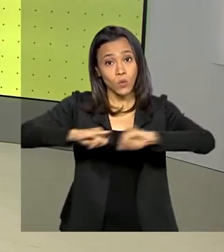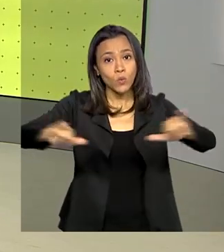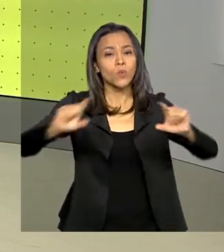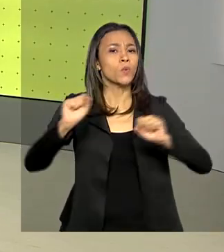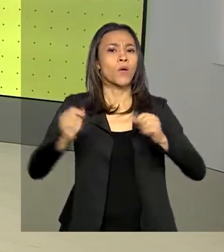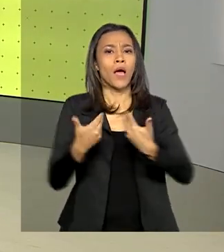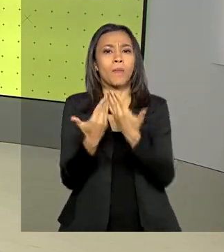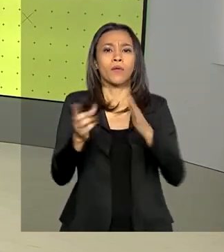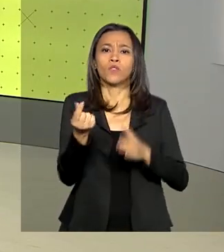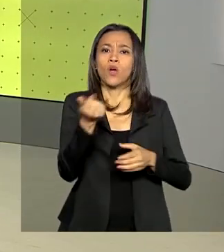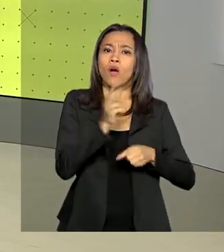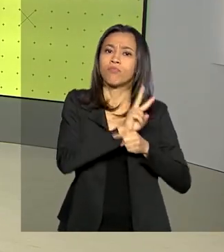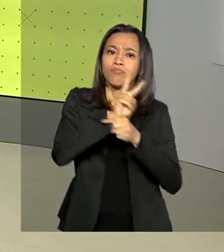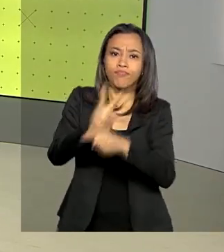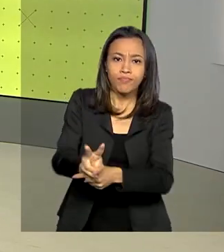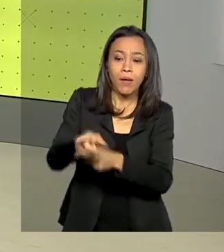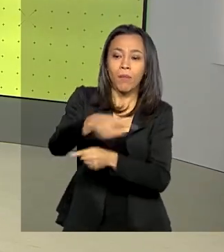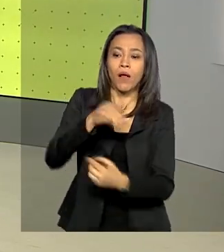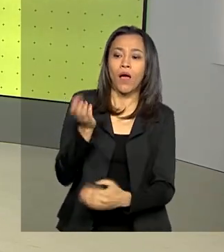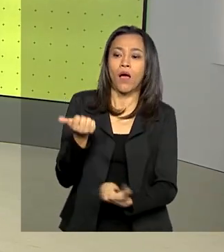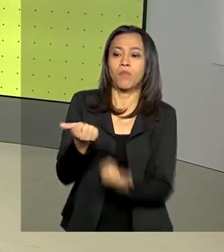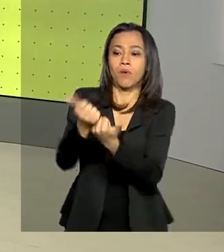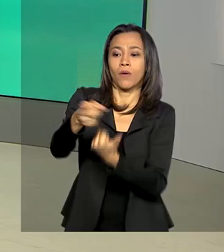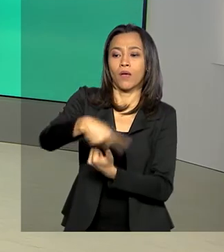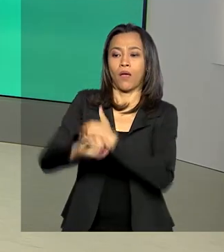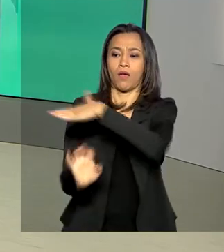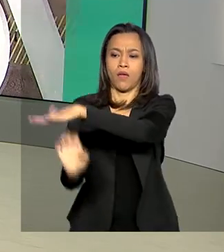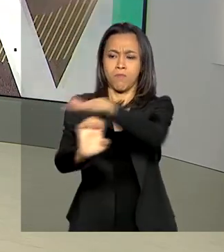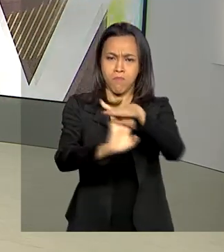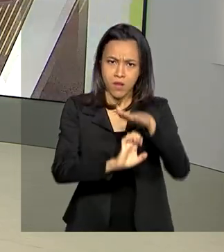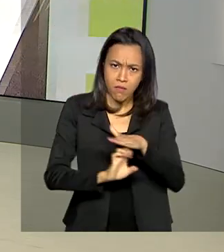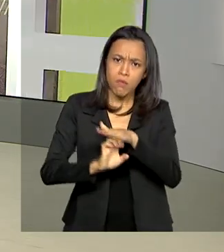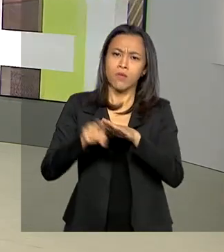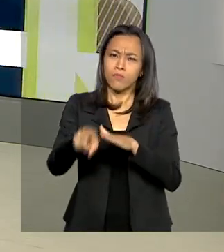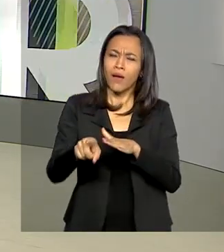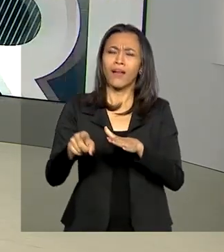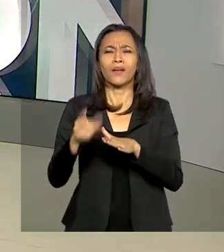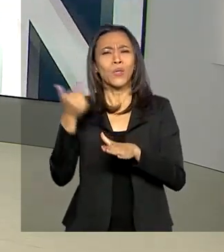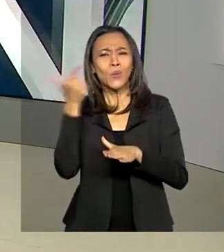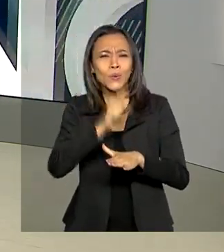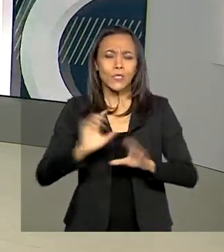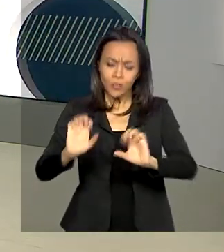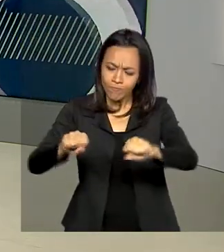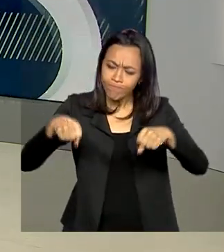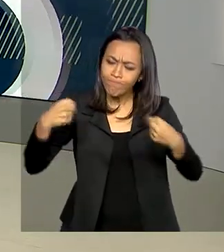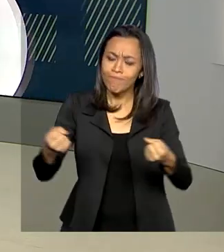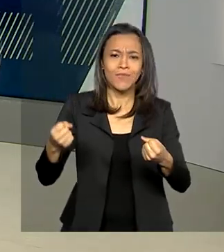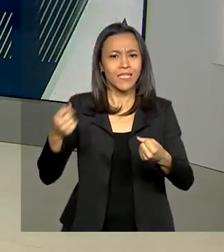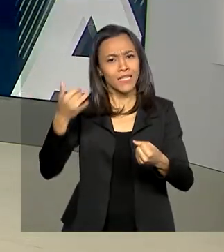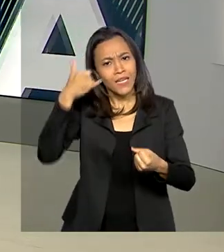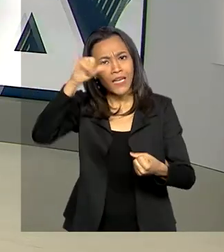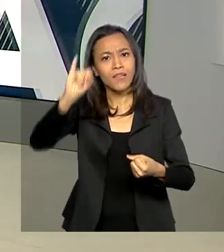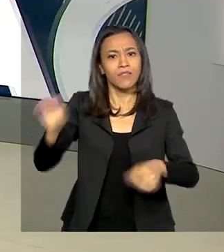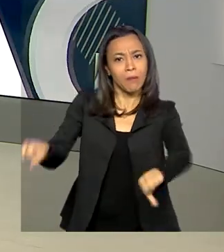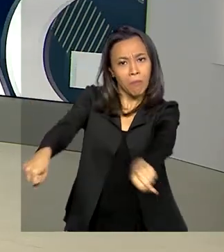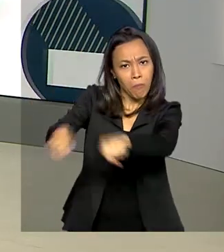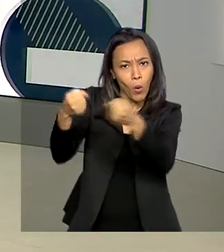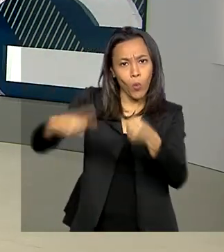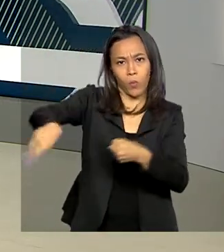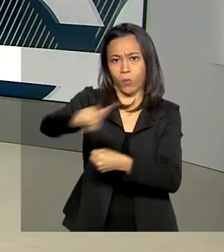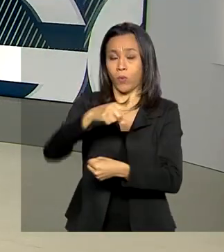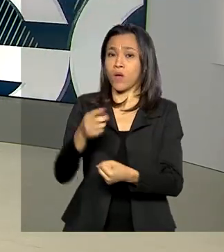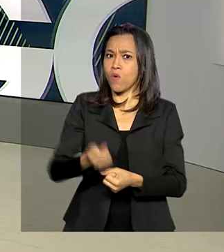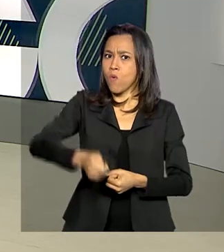garantia do governo para ajudar donos de pequenos negócios a passar pela pandemia sem fechar as portas. São quase 16